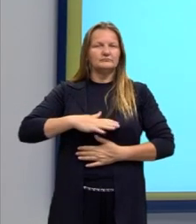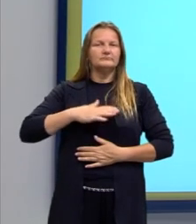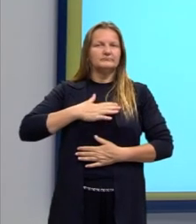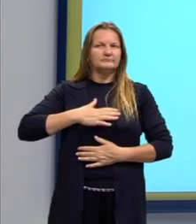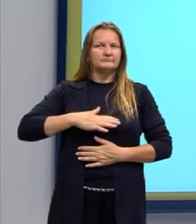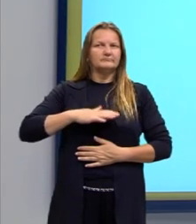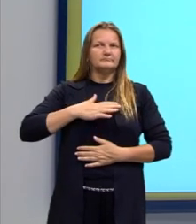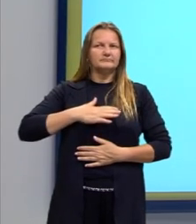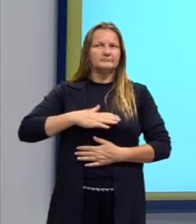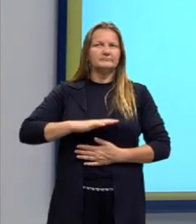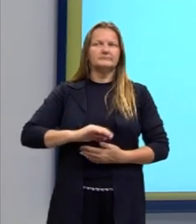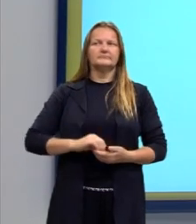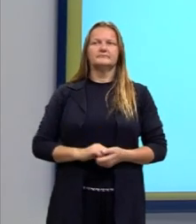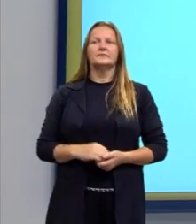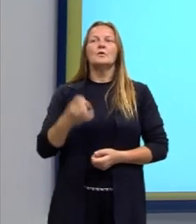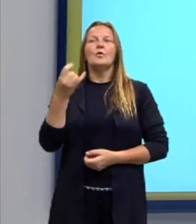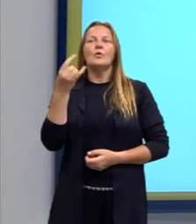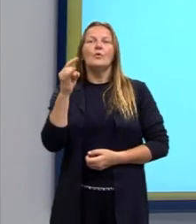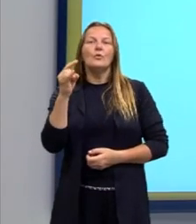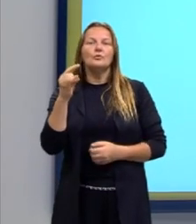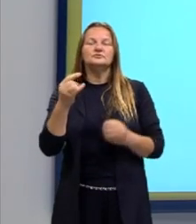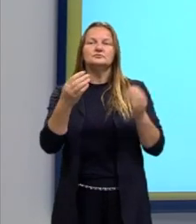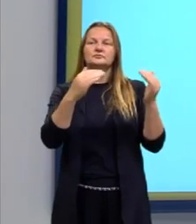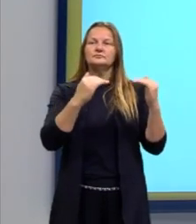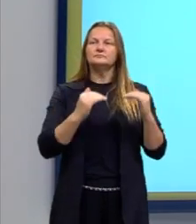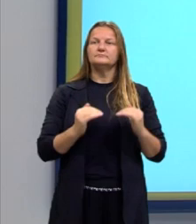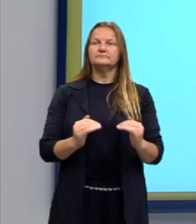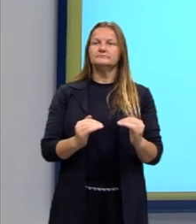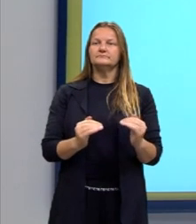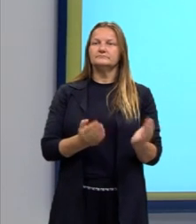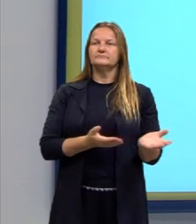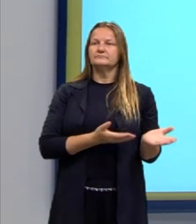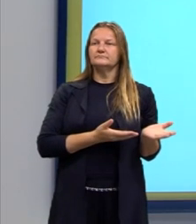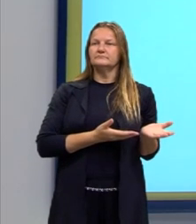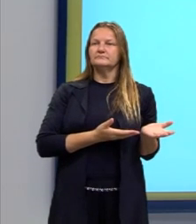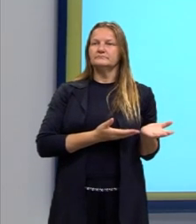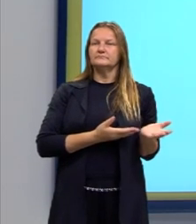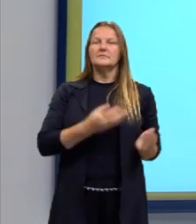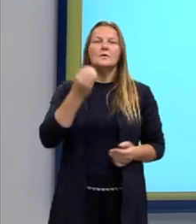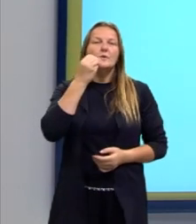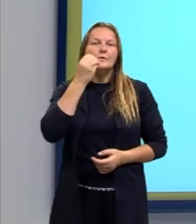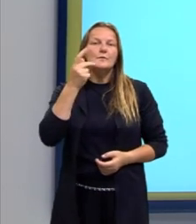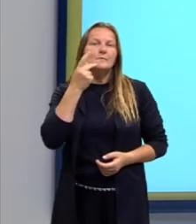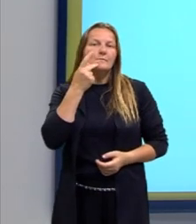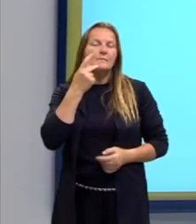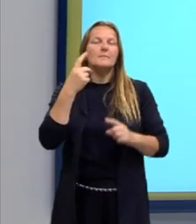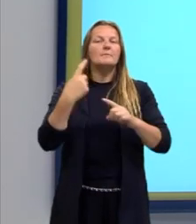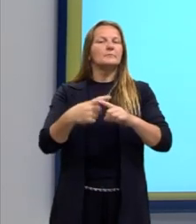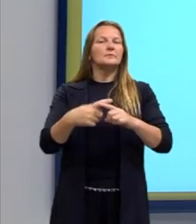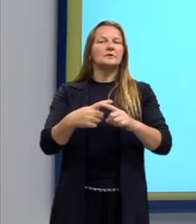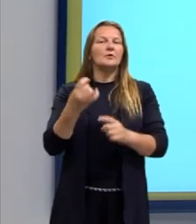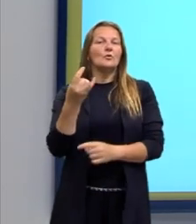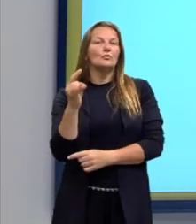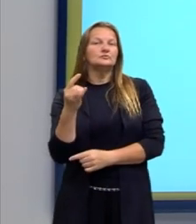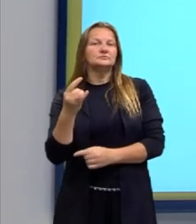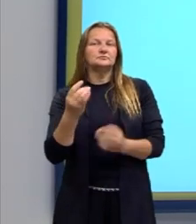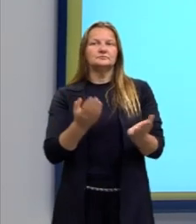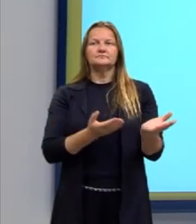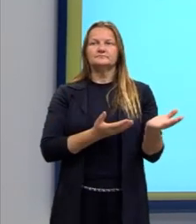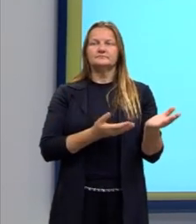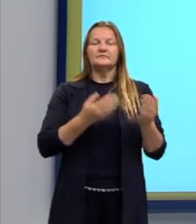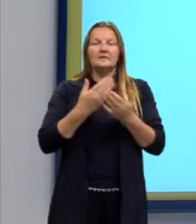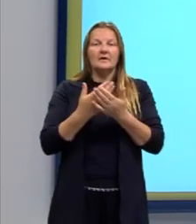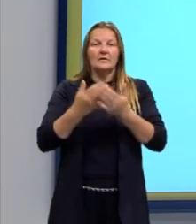O último tópico que eu deixei aqui no resumo é a probabilidade. Por quê? Na aula de hoje, na